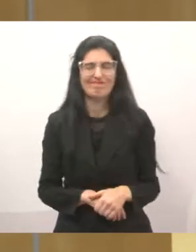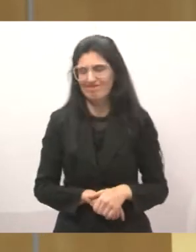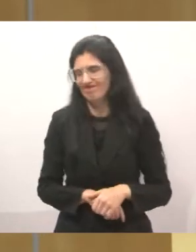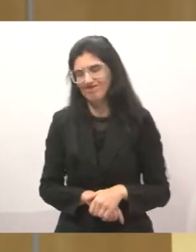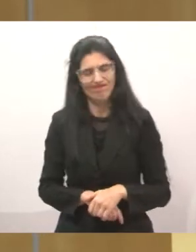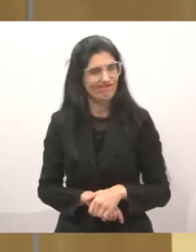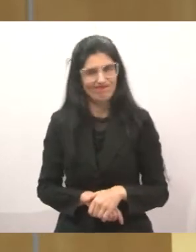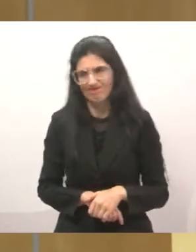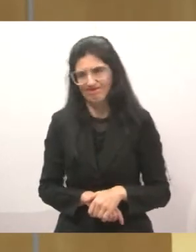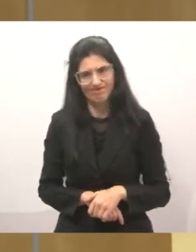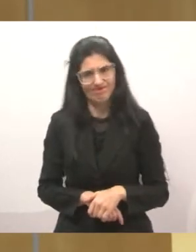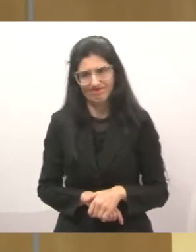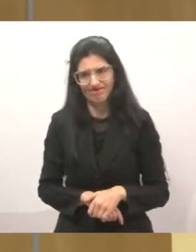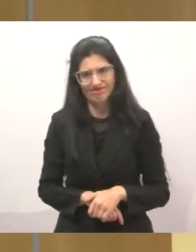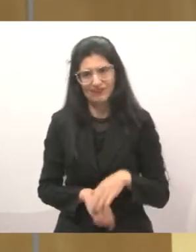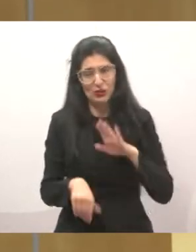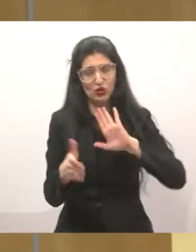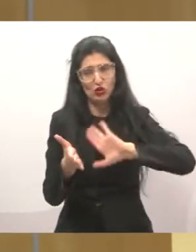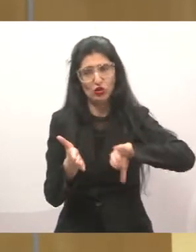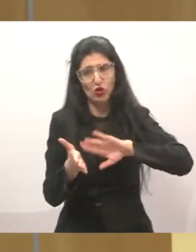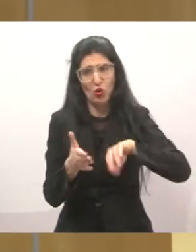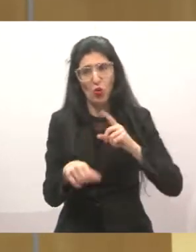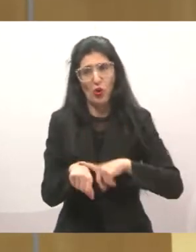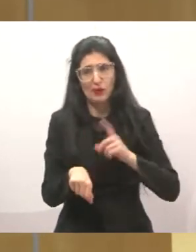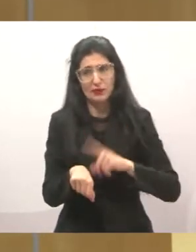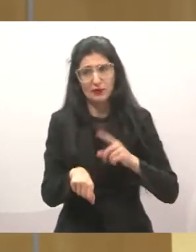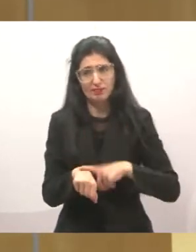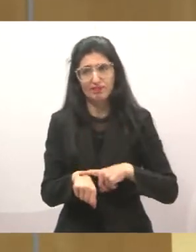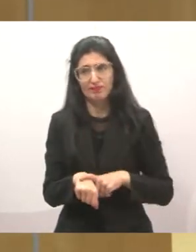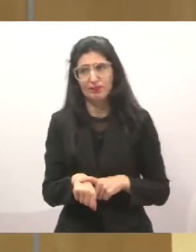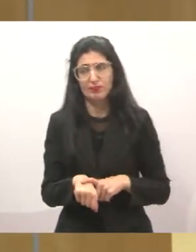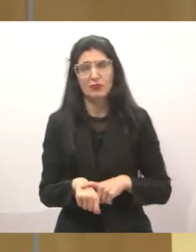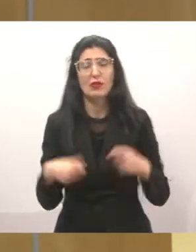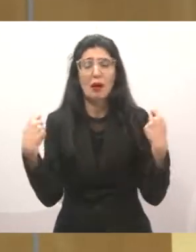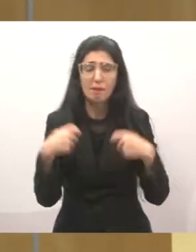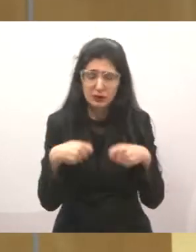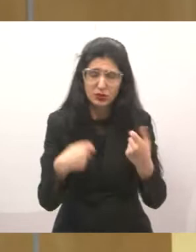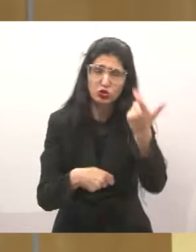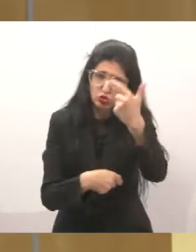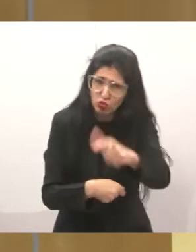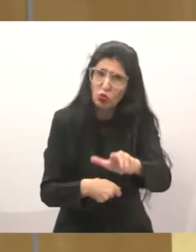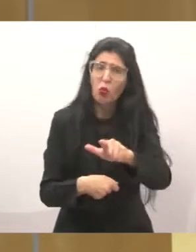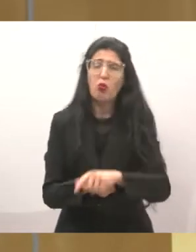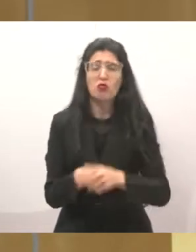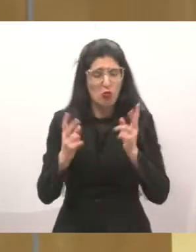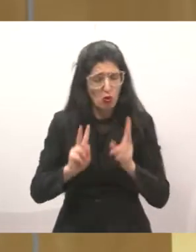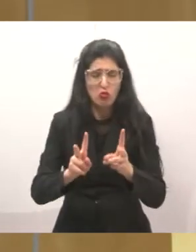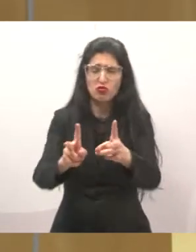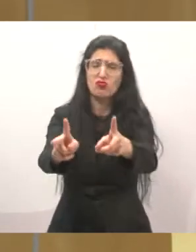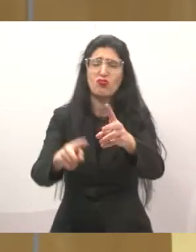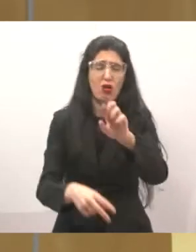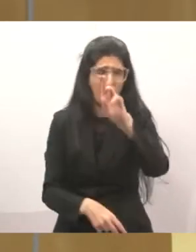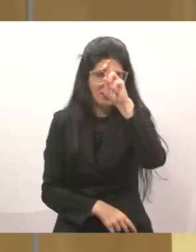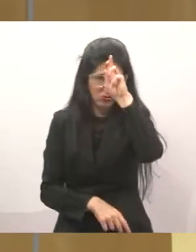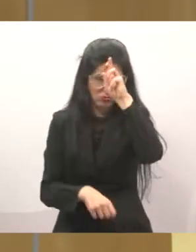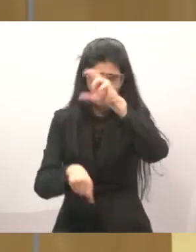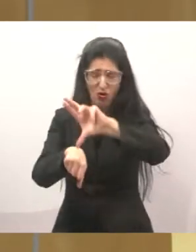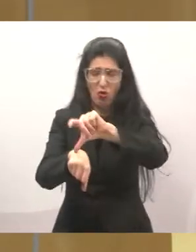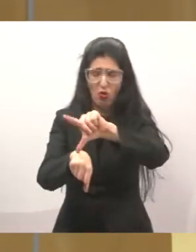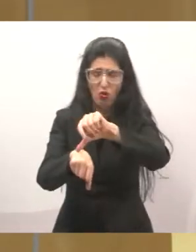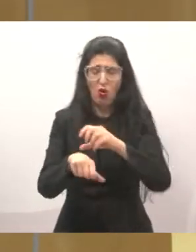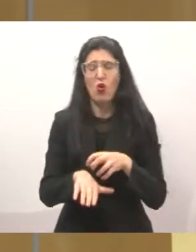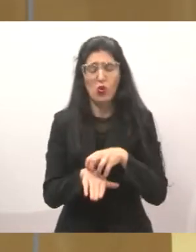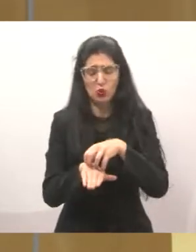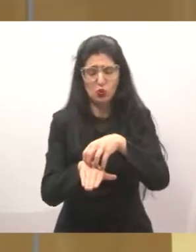Eu fiquei perpétuo porque, na realidade, a gente tem uma luta para que volte ali o ônibus. E os moradores de lá estão